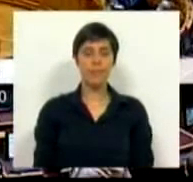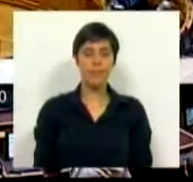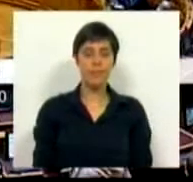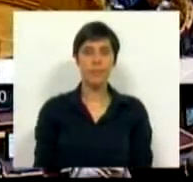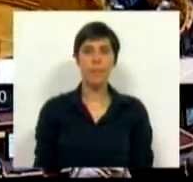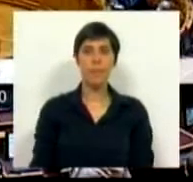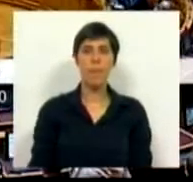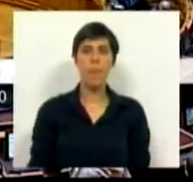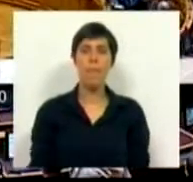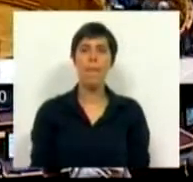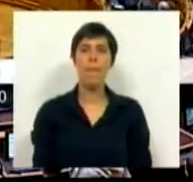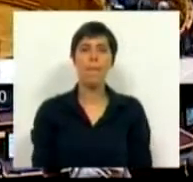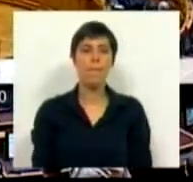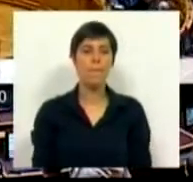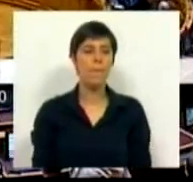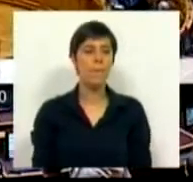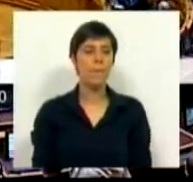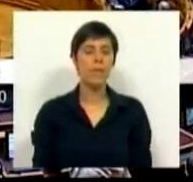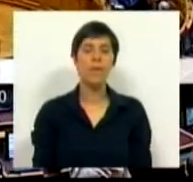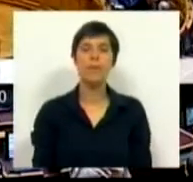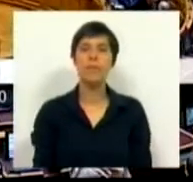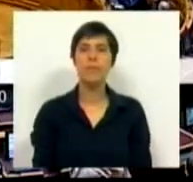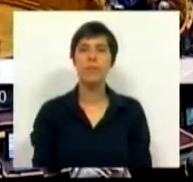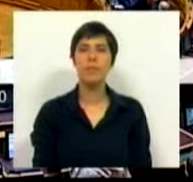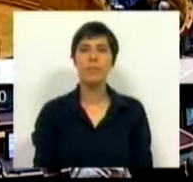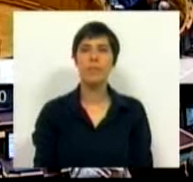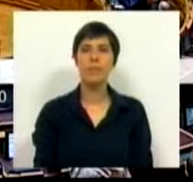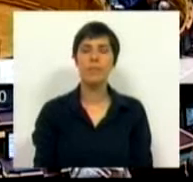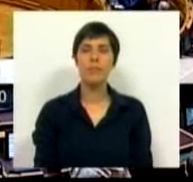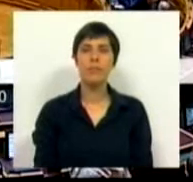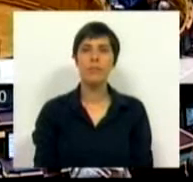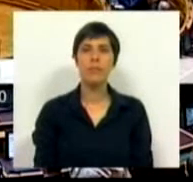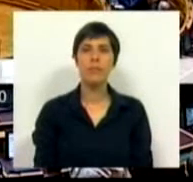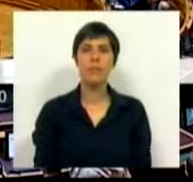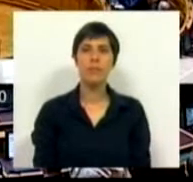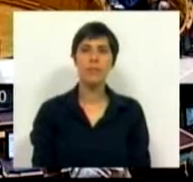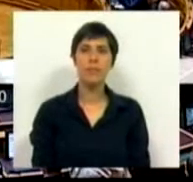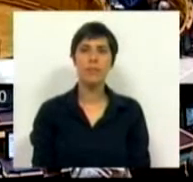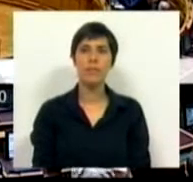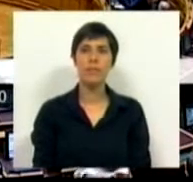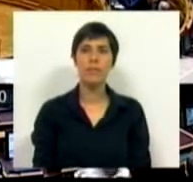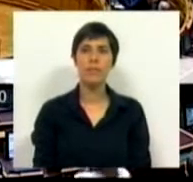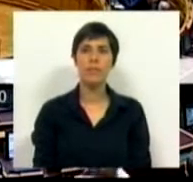Obrigado. Obrigado. Obrigado. Obrigado.